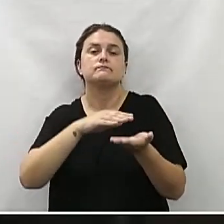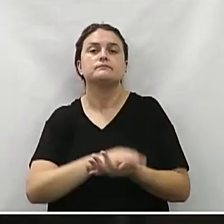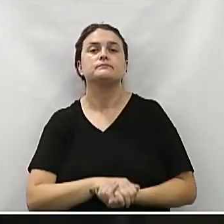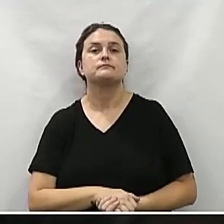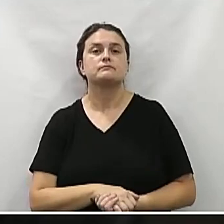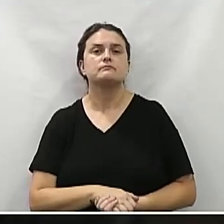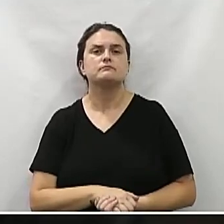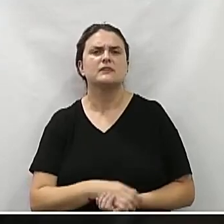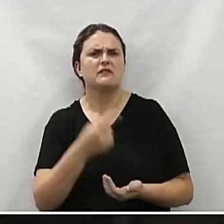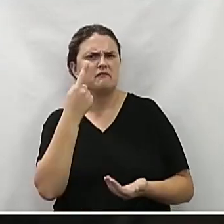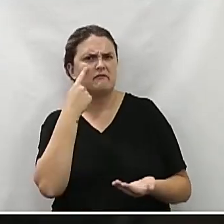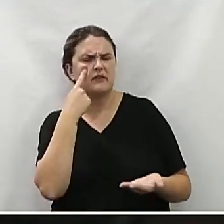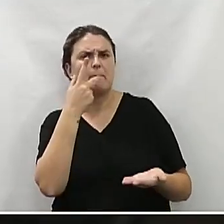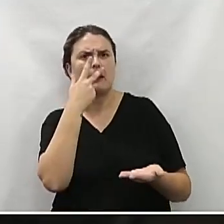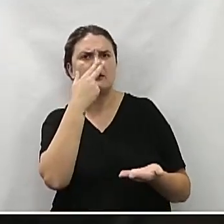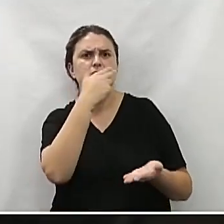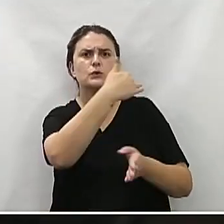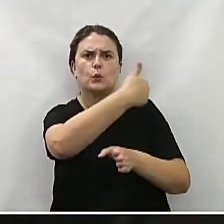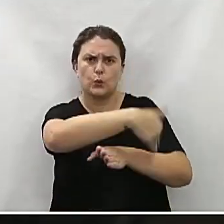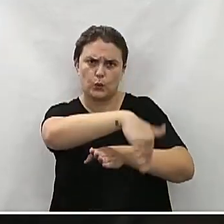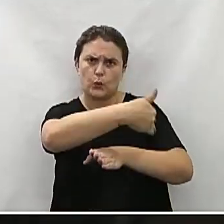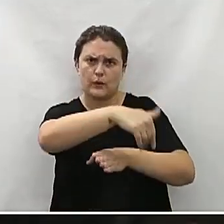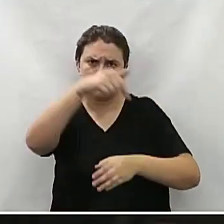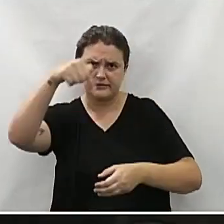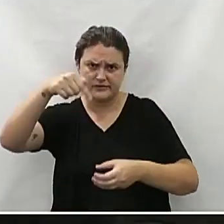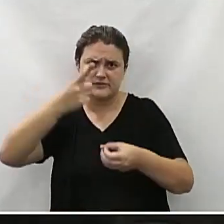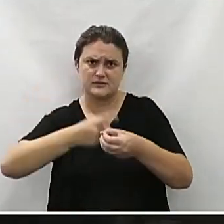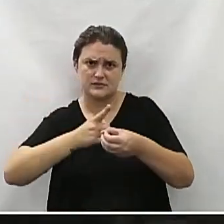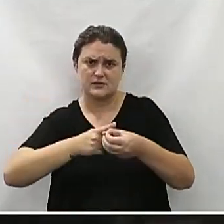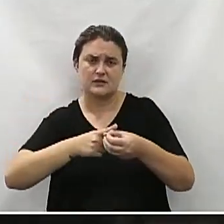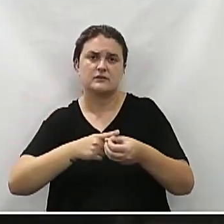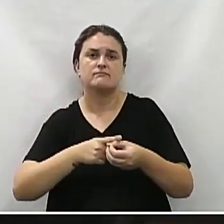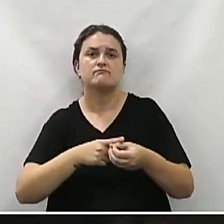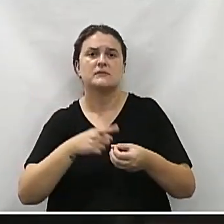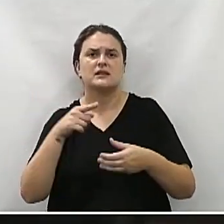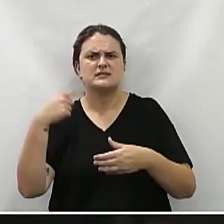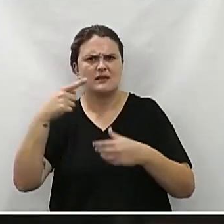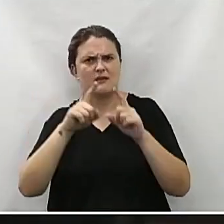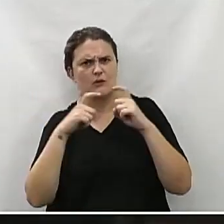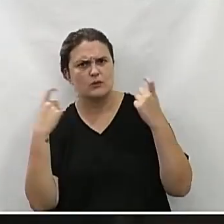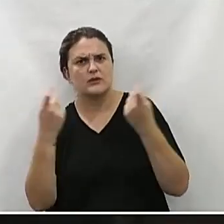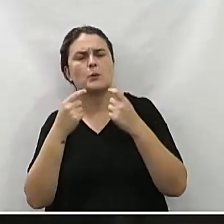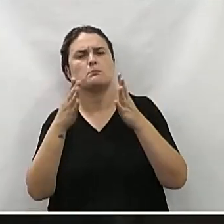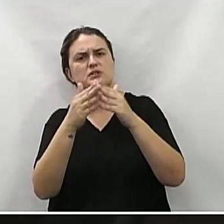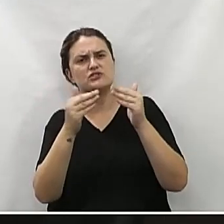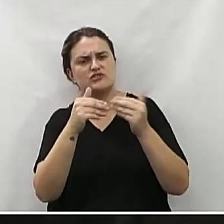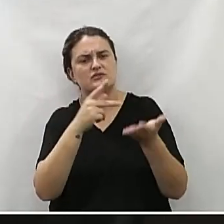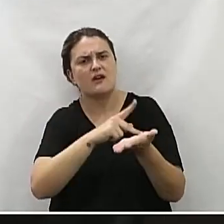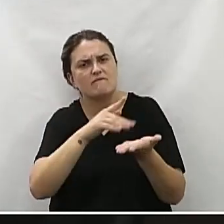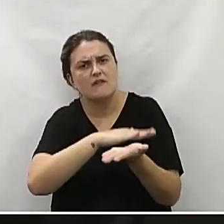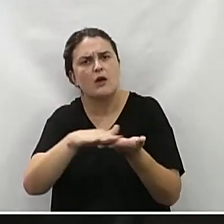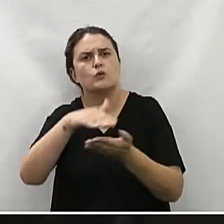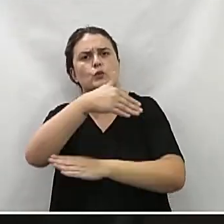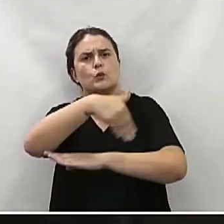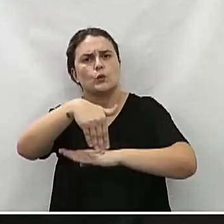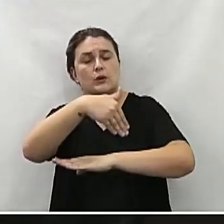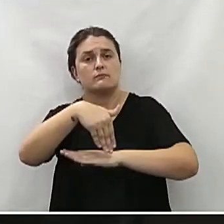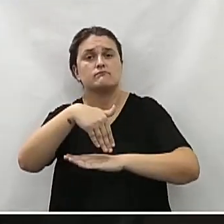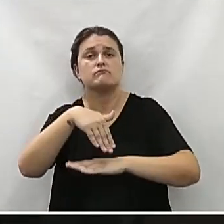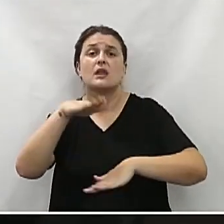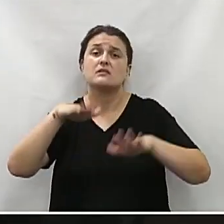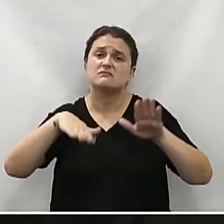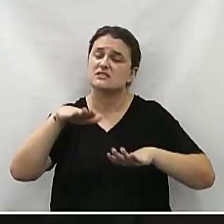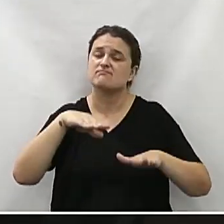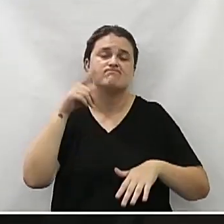Em pavimentar. E nós temos um grande número de ruas aqui em União da Vitória, tanto é que, a cada sessão, nós temos aqui pedidos de pavimentação de rua, e, às vezes,